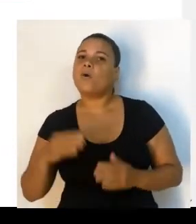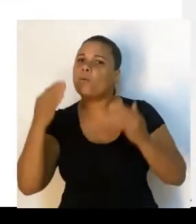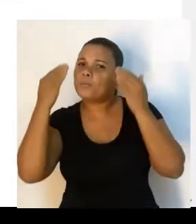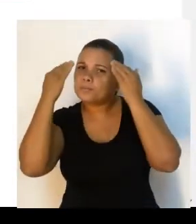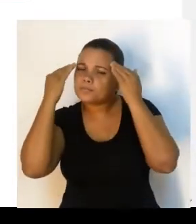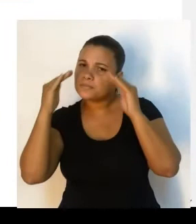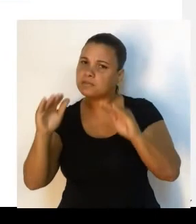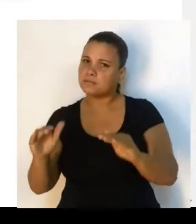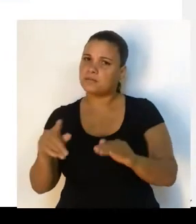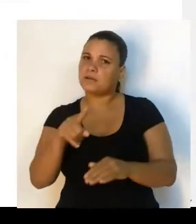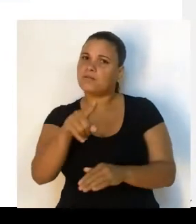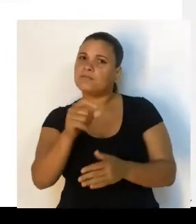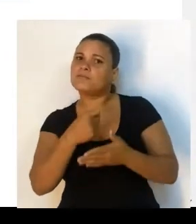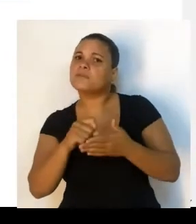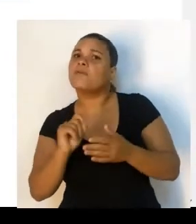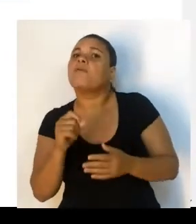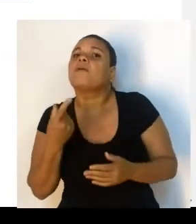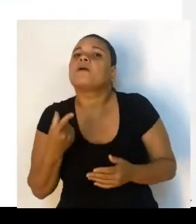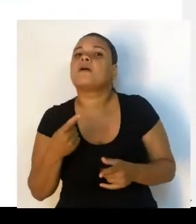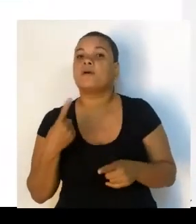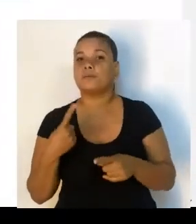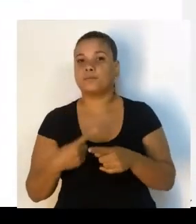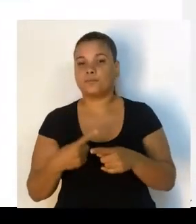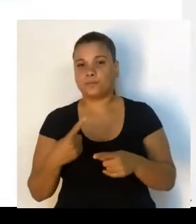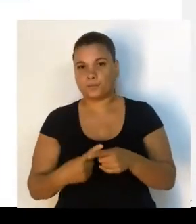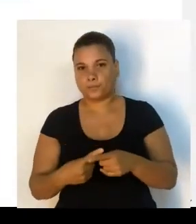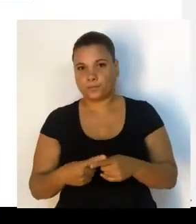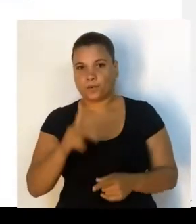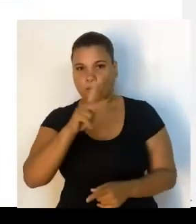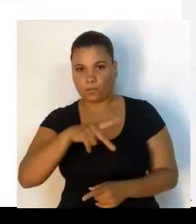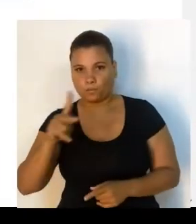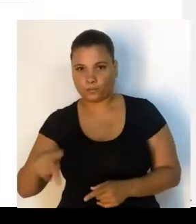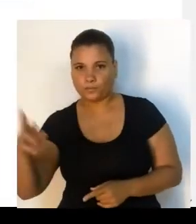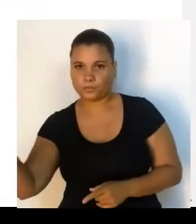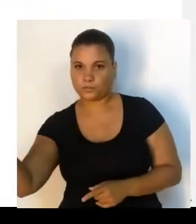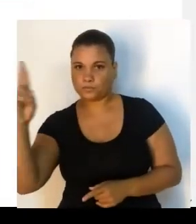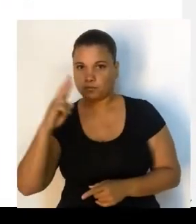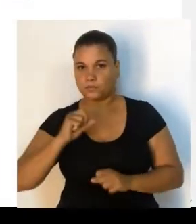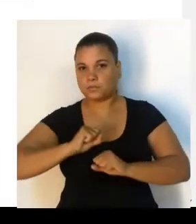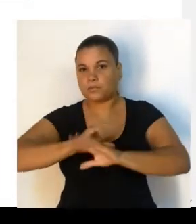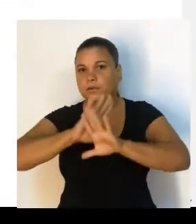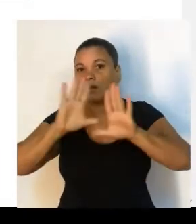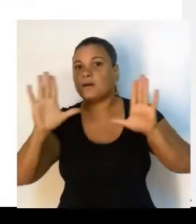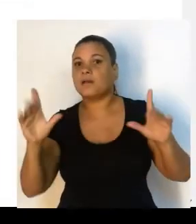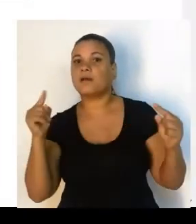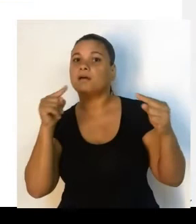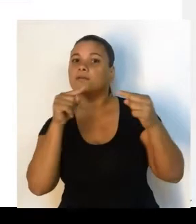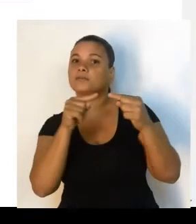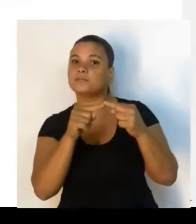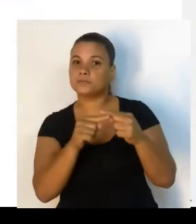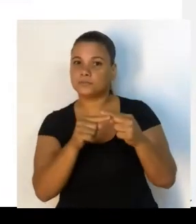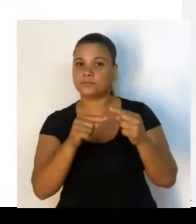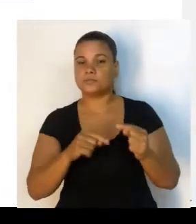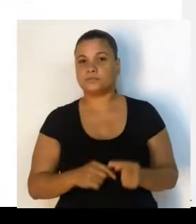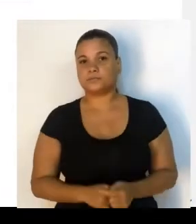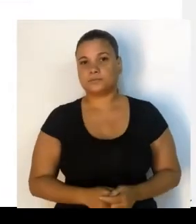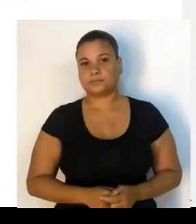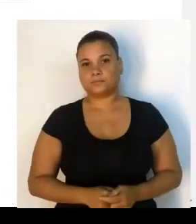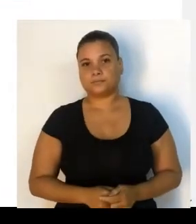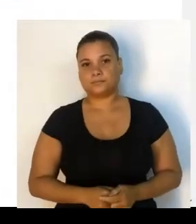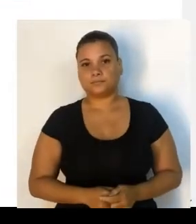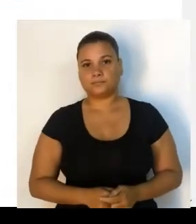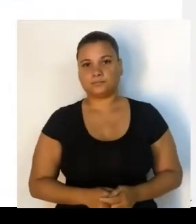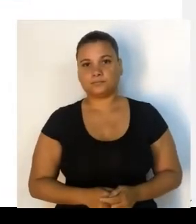atentamente os detalhes da pergunta feita, para que o professor possa te responder de forma mais clara possível.